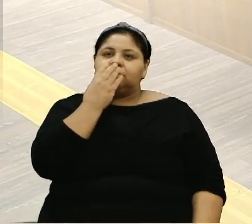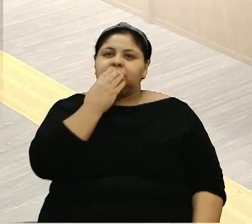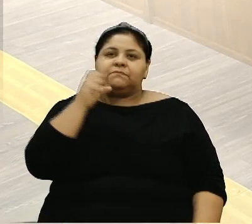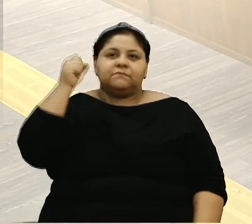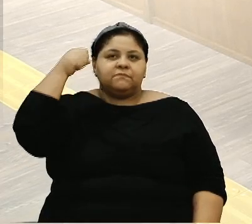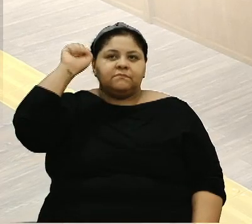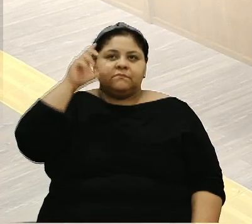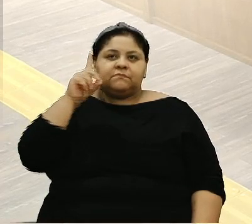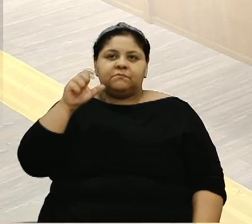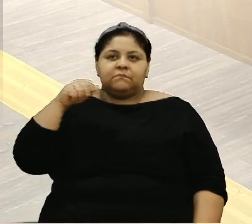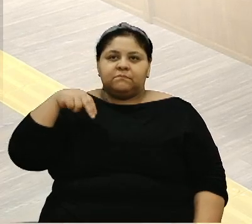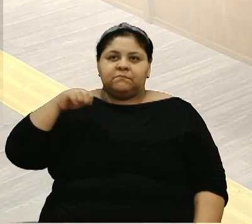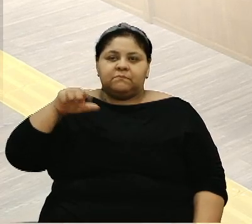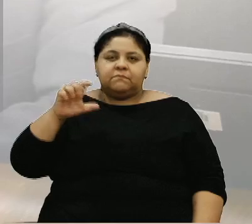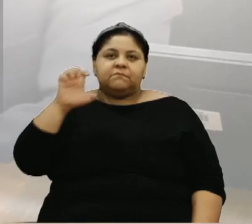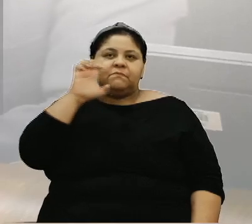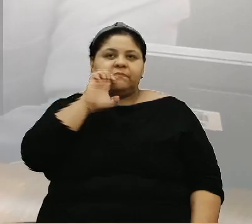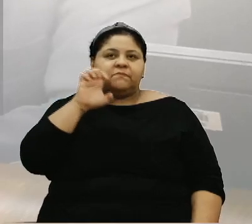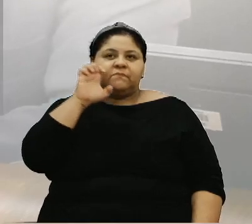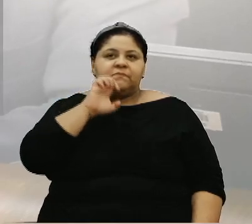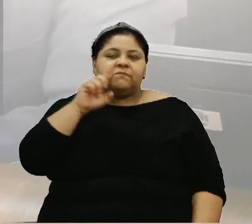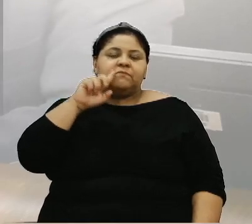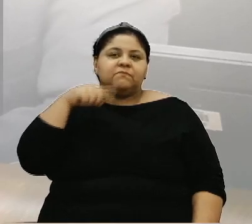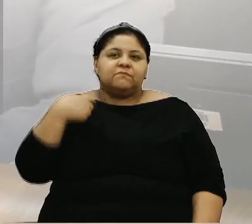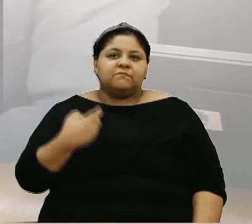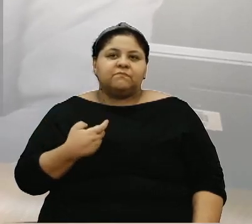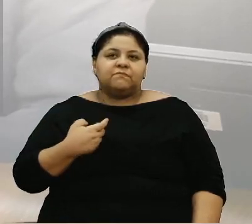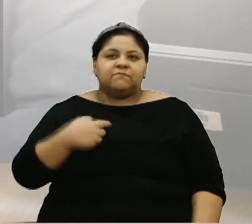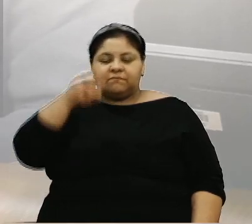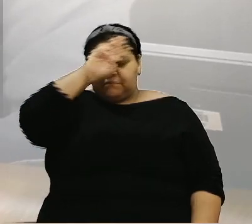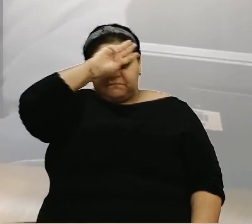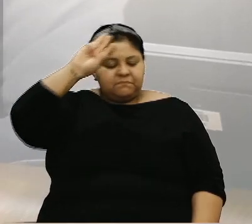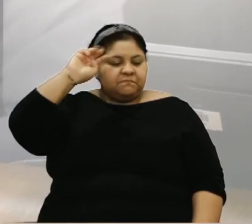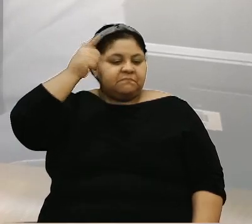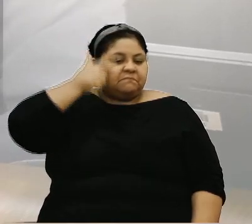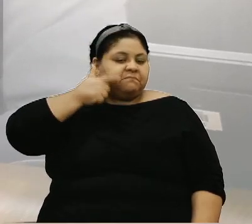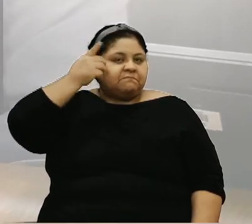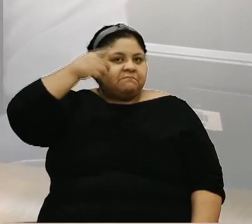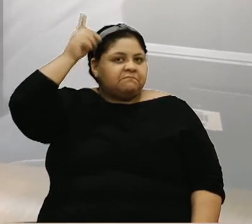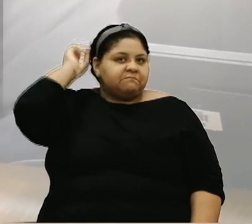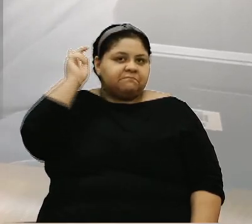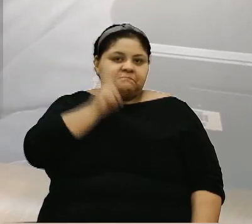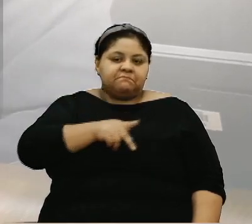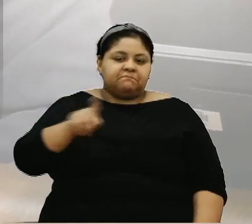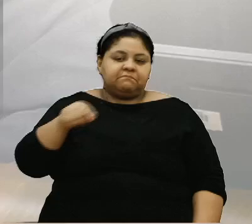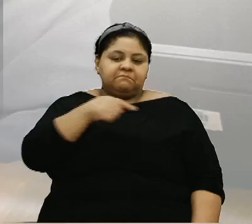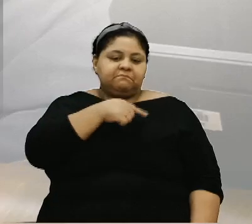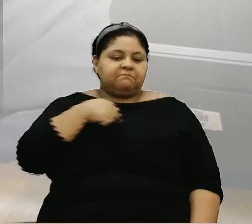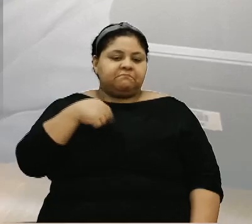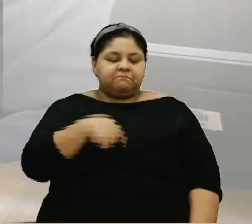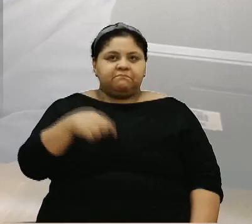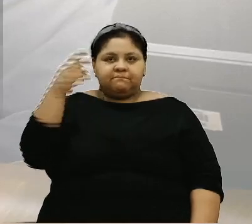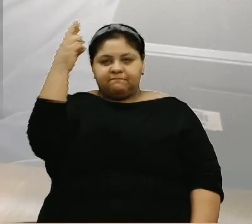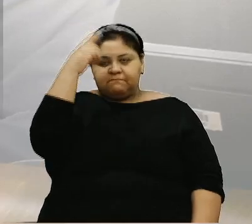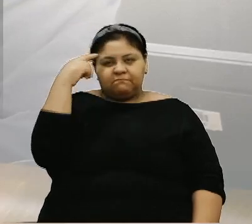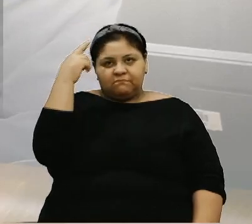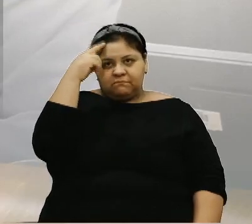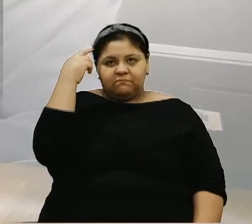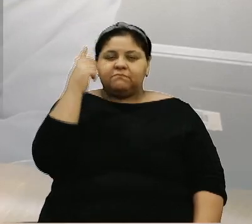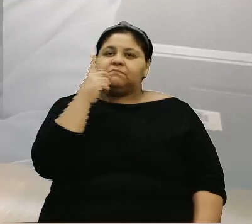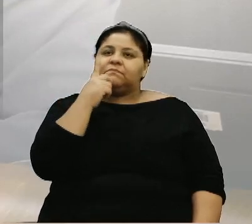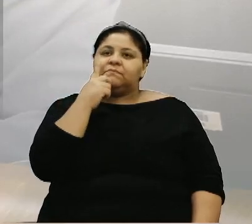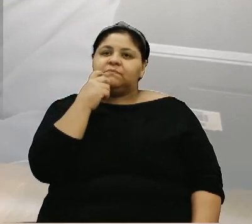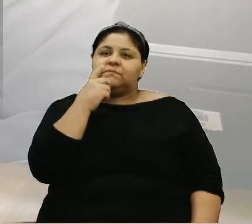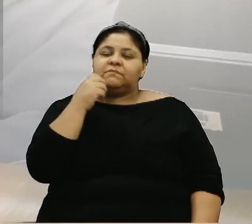Clóvis Xuxa, Daniel Santos, Estela Ballardin, Gladys Friço, Juliano Valim, Lucas Caranhato, Lucas Dio, Professor Zanquin, Rafael Bueno,